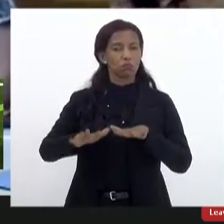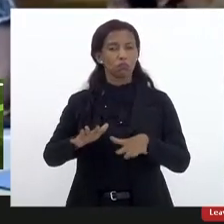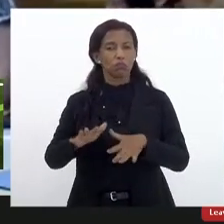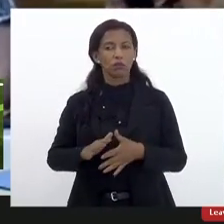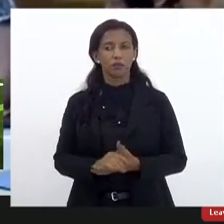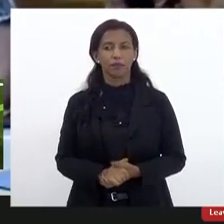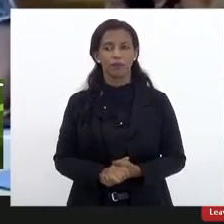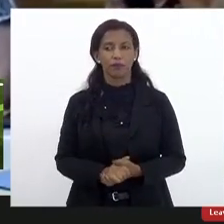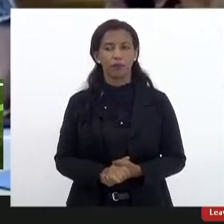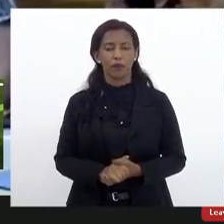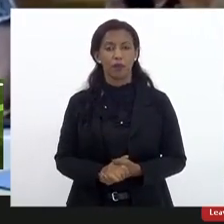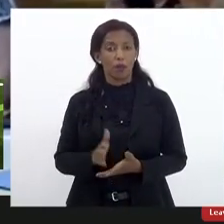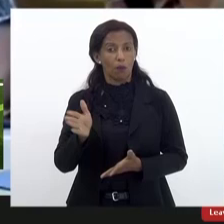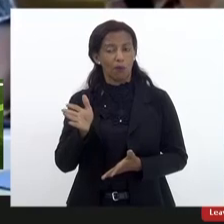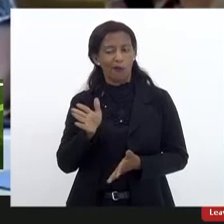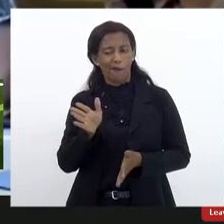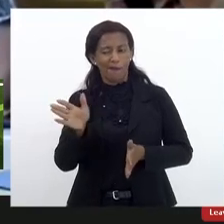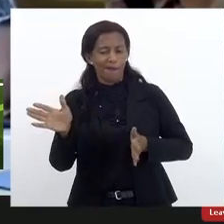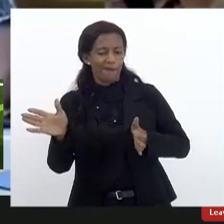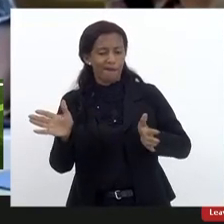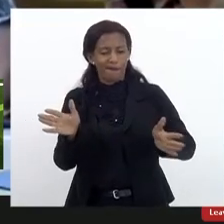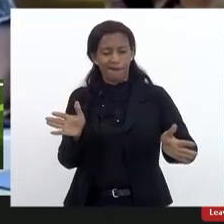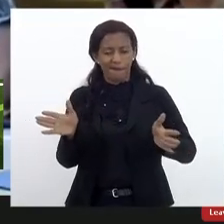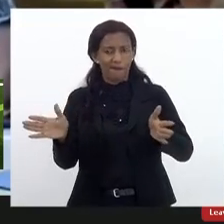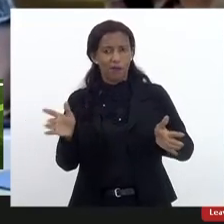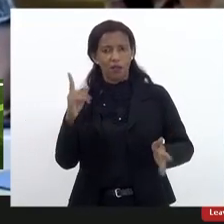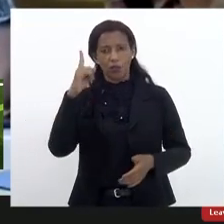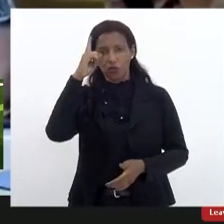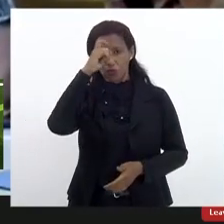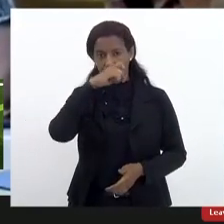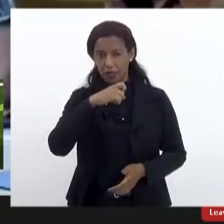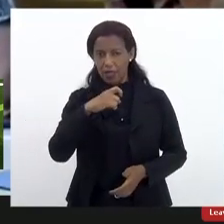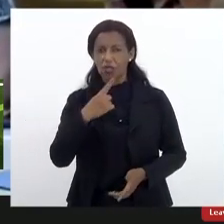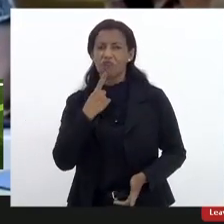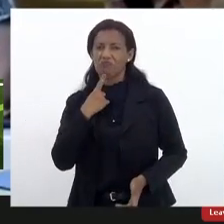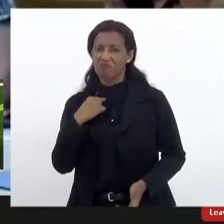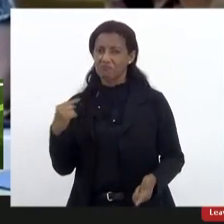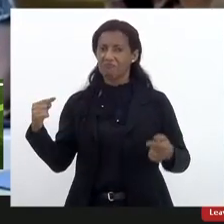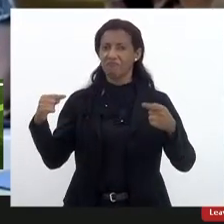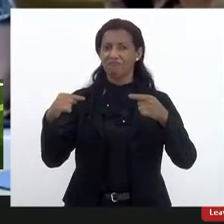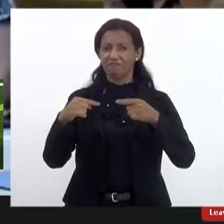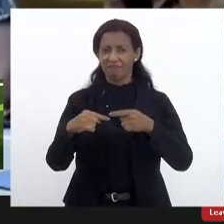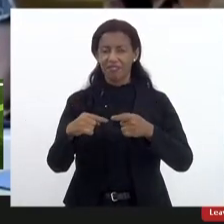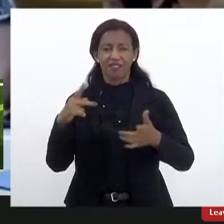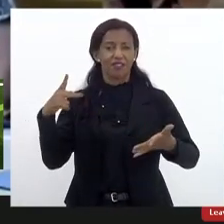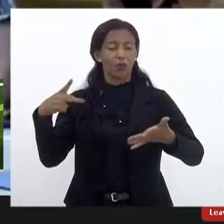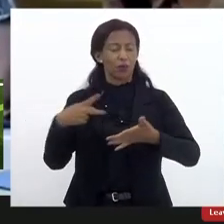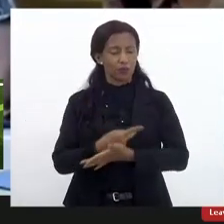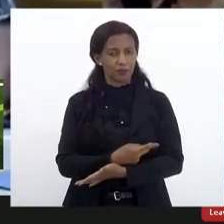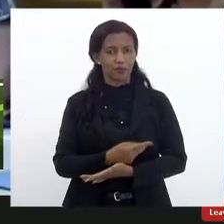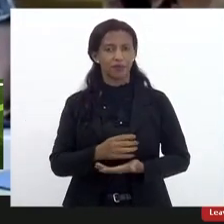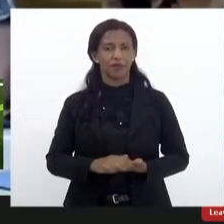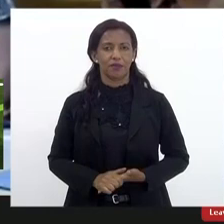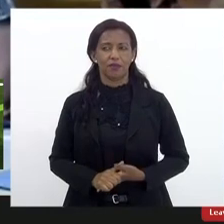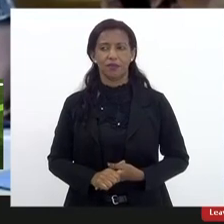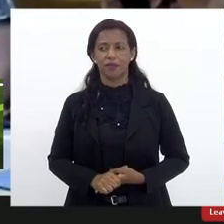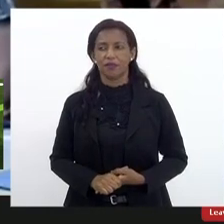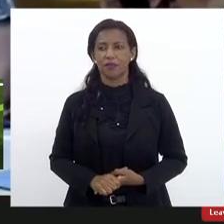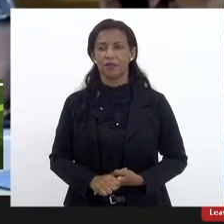por caminhos diferentes, mas nós desejamos as mesmas coisas, né, que aconteçam para